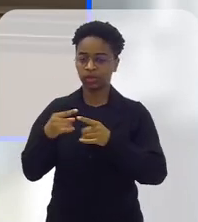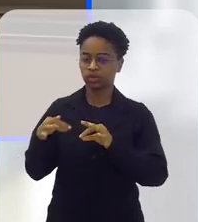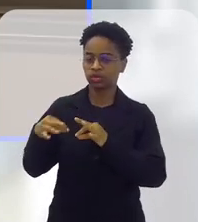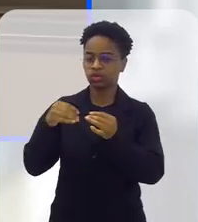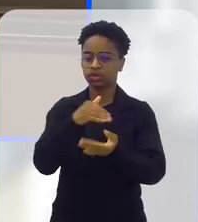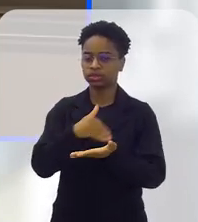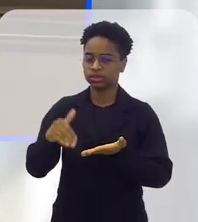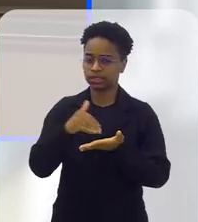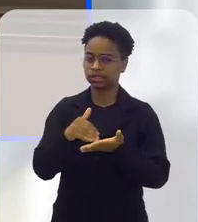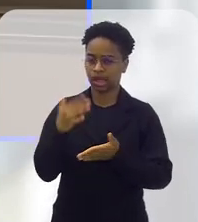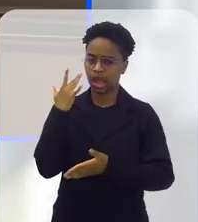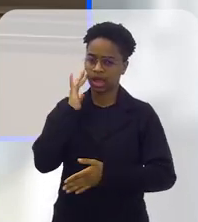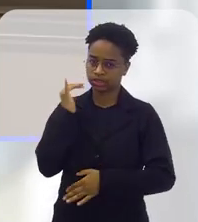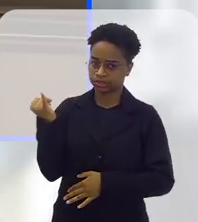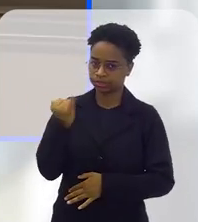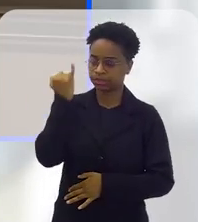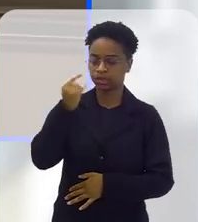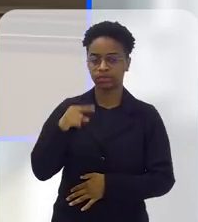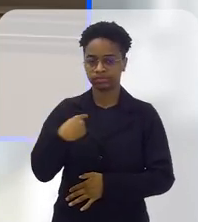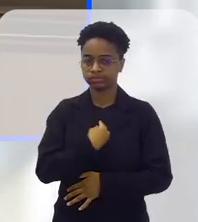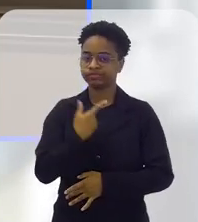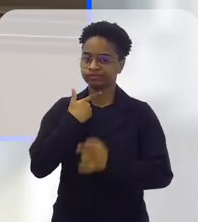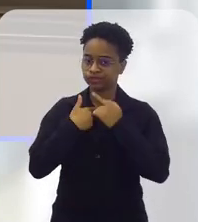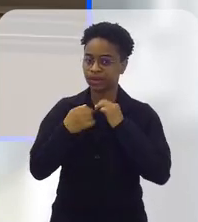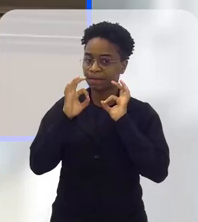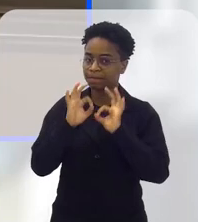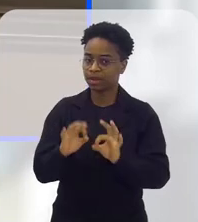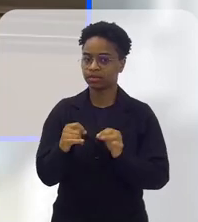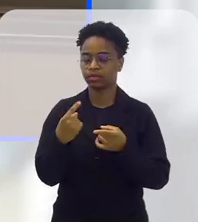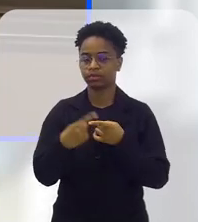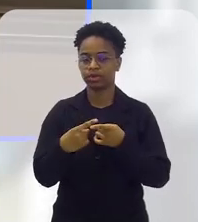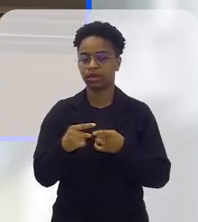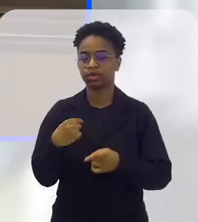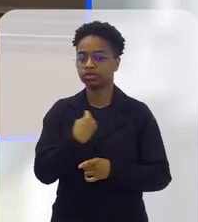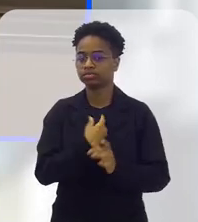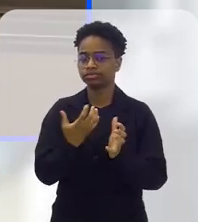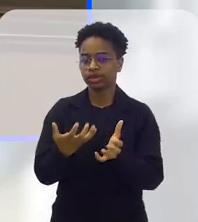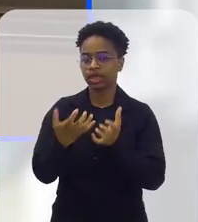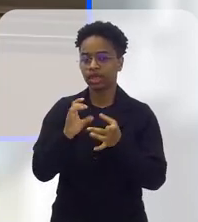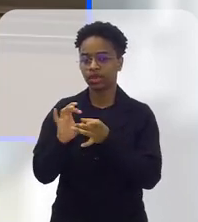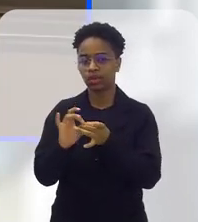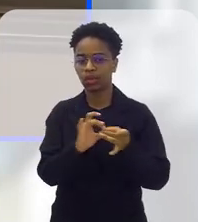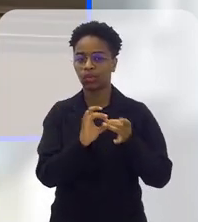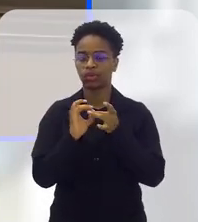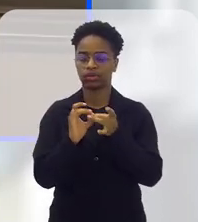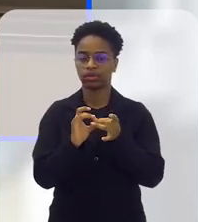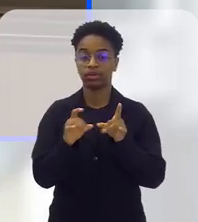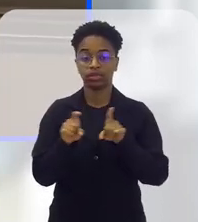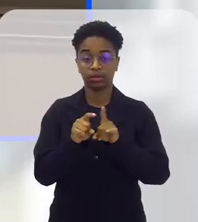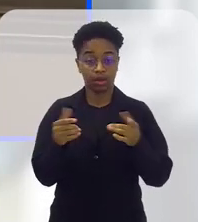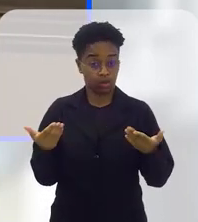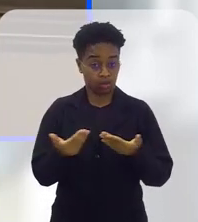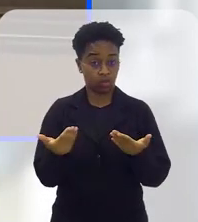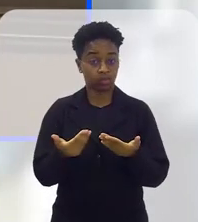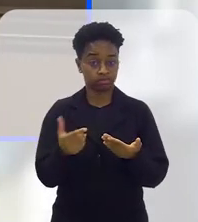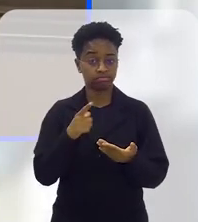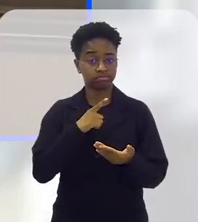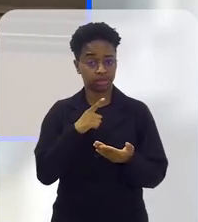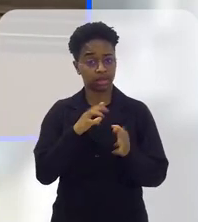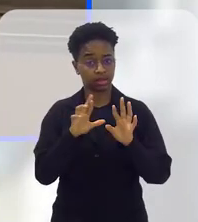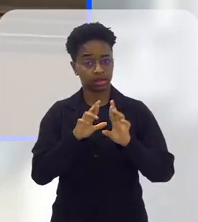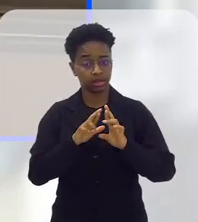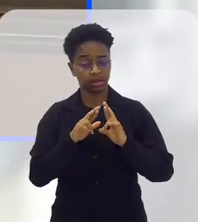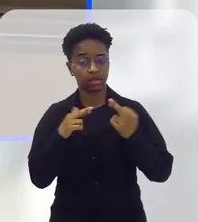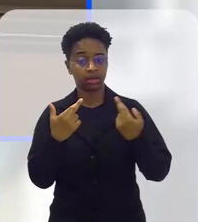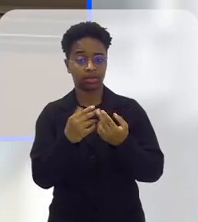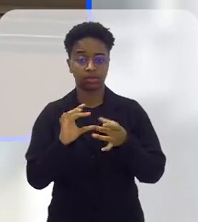toda a secretaria. É isso que a gente quer. Nós queremos essa união, e hoje nós estamos tendo essa união aqui, através